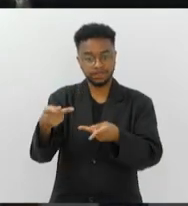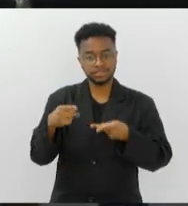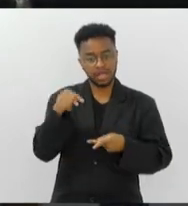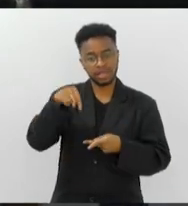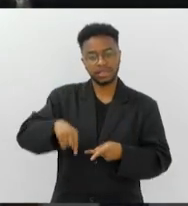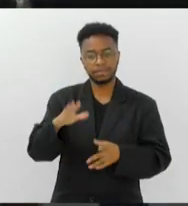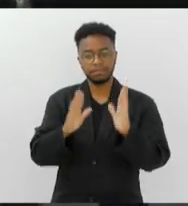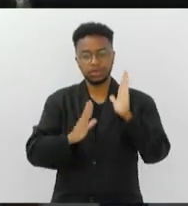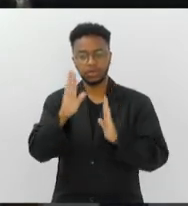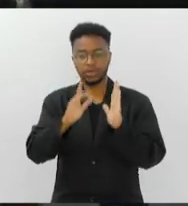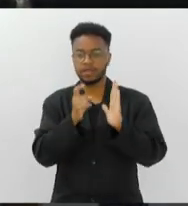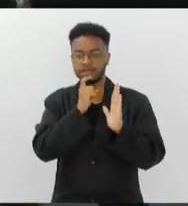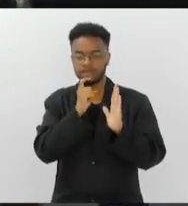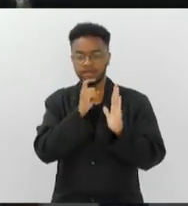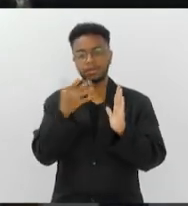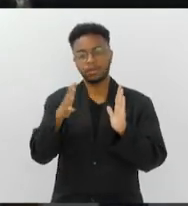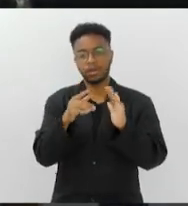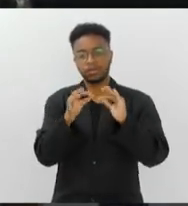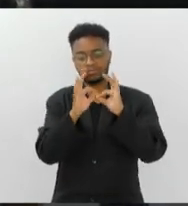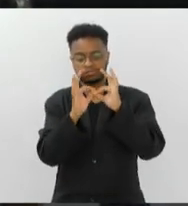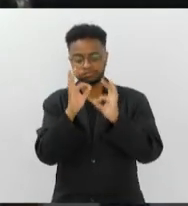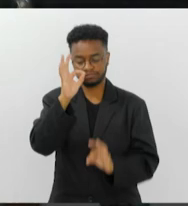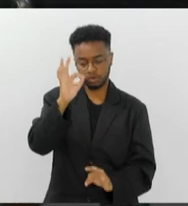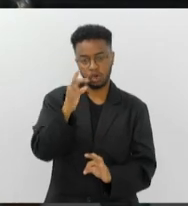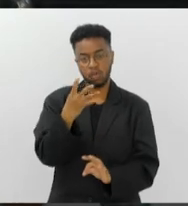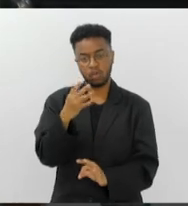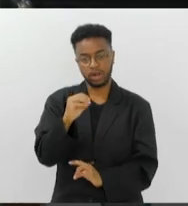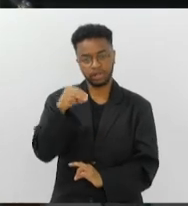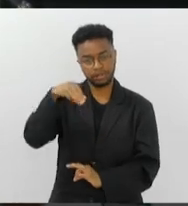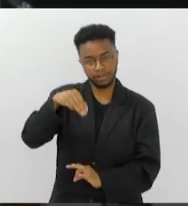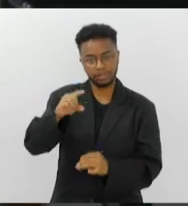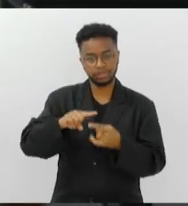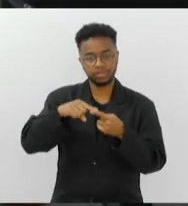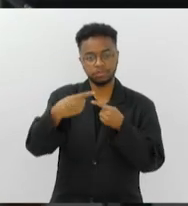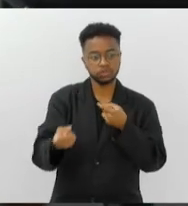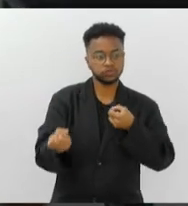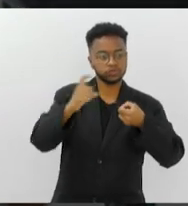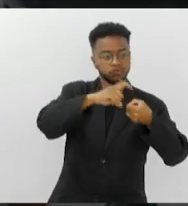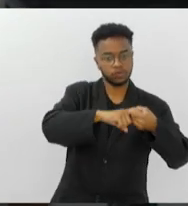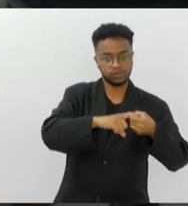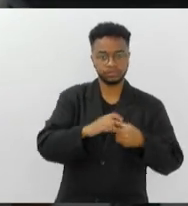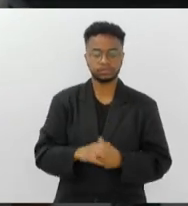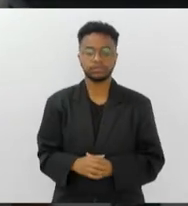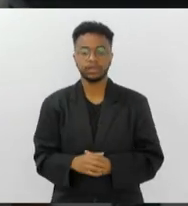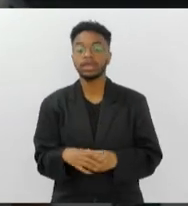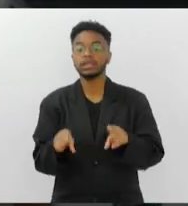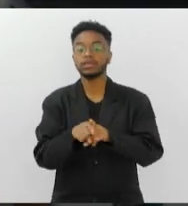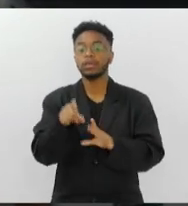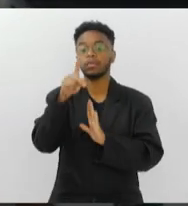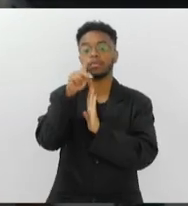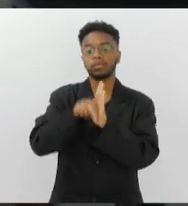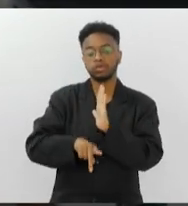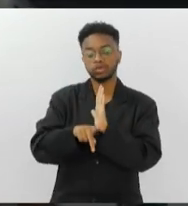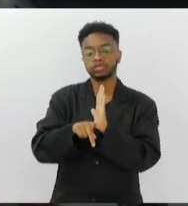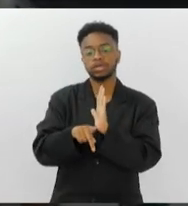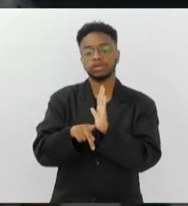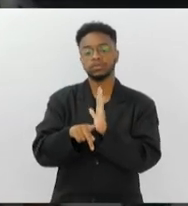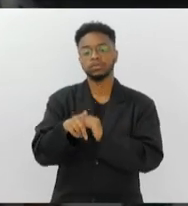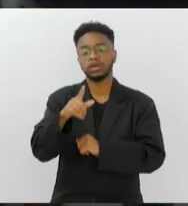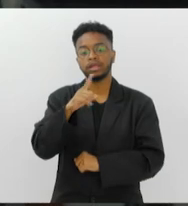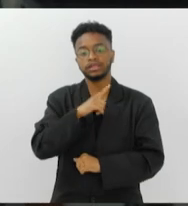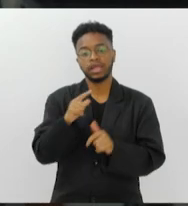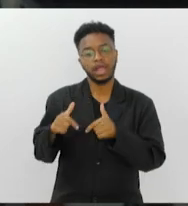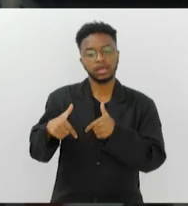fica mais ou menos uns 40 metros de profundidade, e depois retorna para lá. E, Nathalie, esse projeto também, o projeto Cavalos Marinhos, conta também com